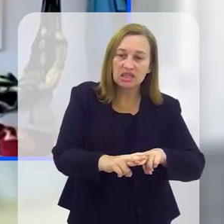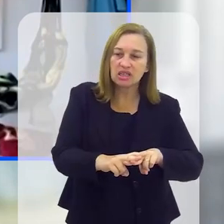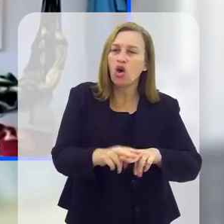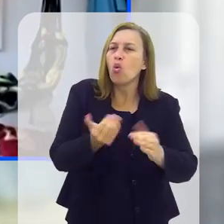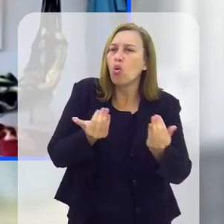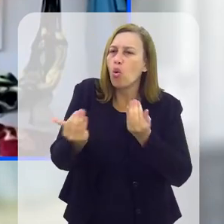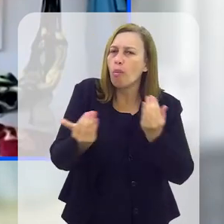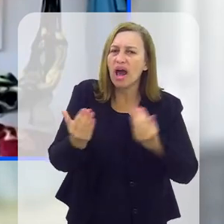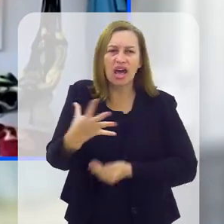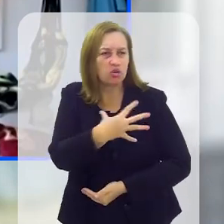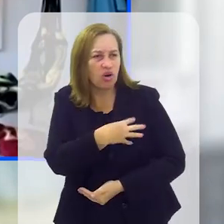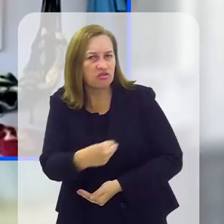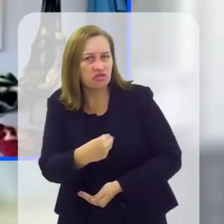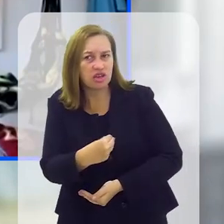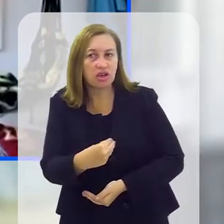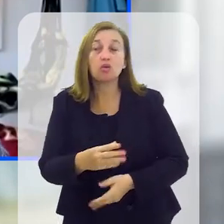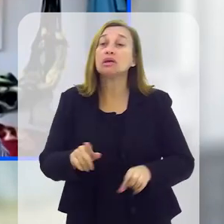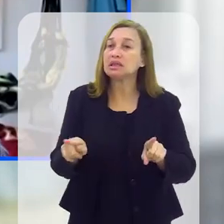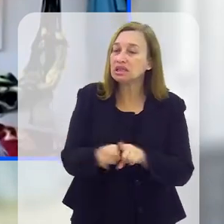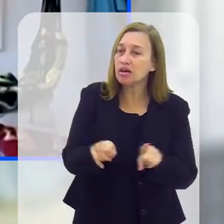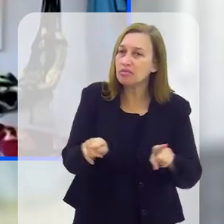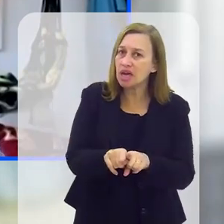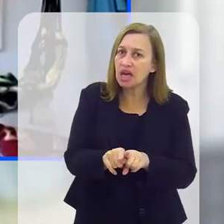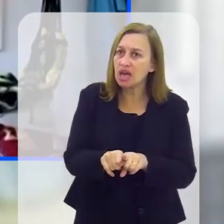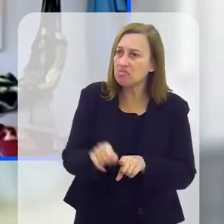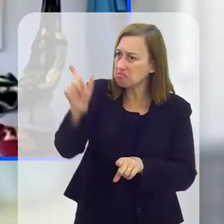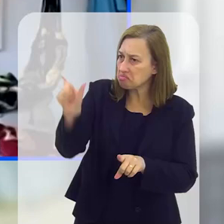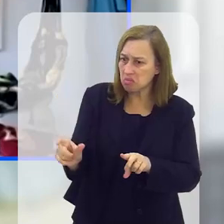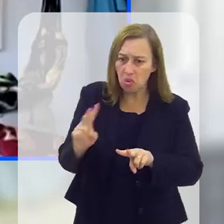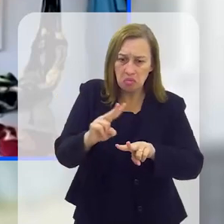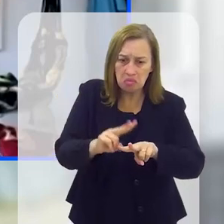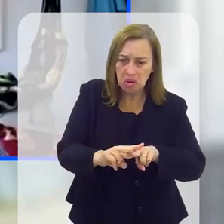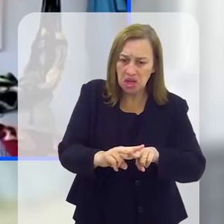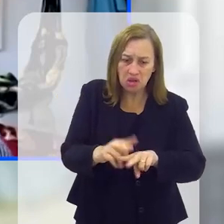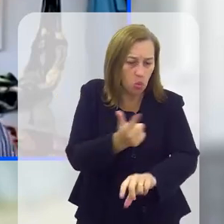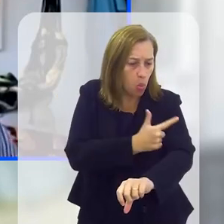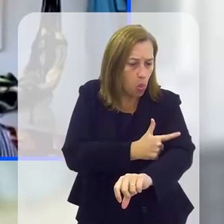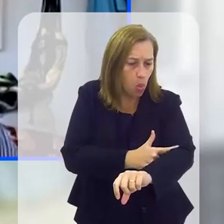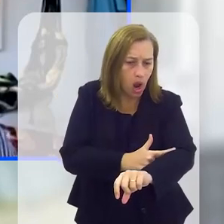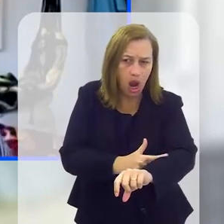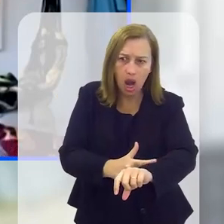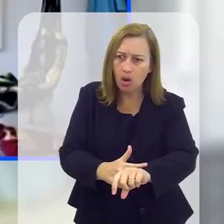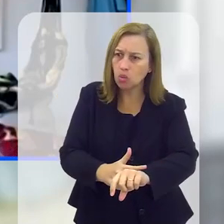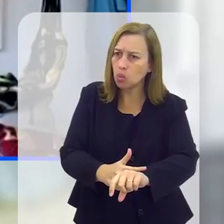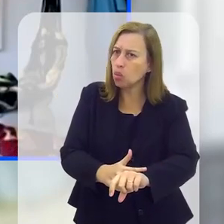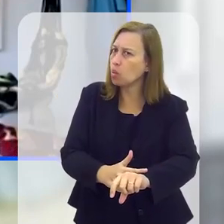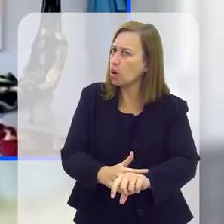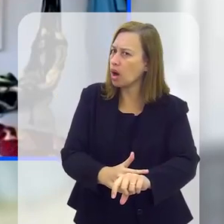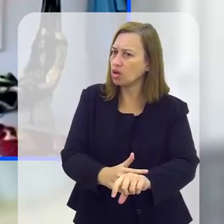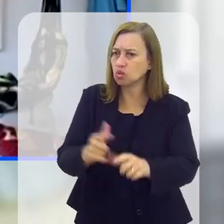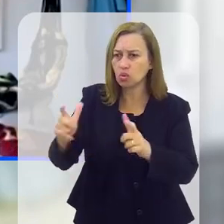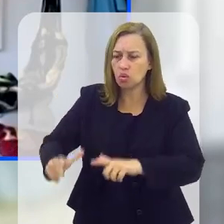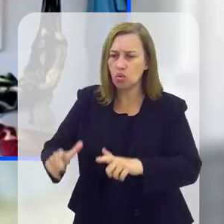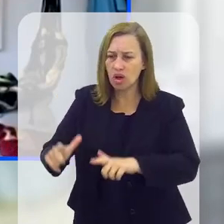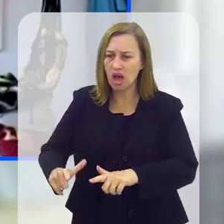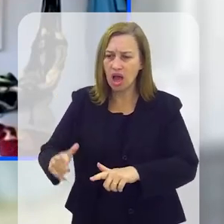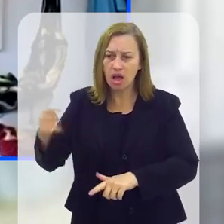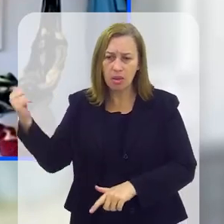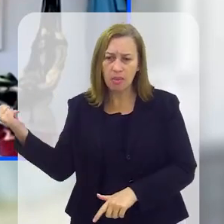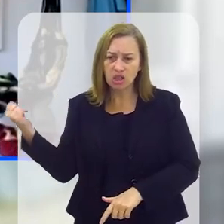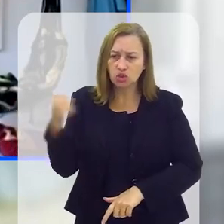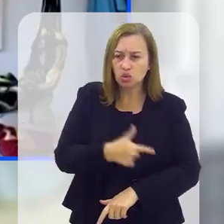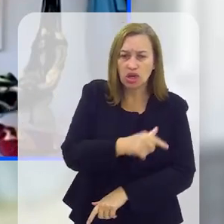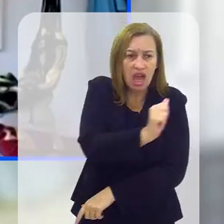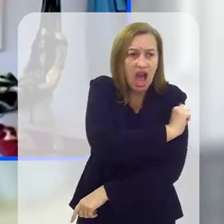presos, eles são tão comportados, muito mais comportados do que muitos alunos